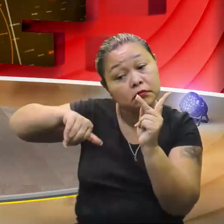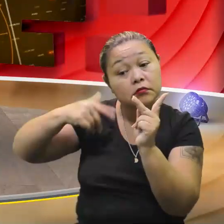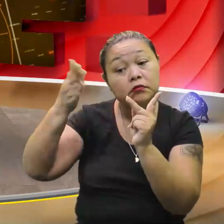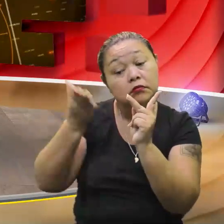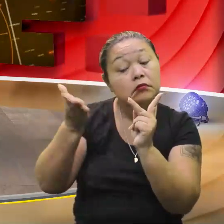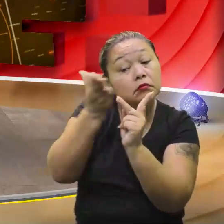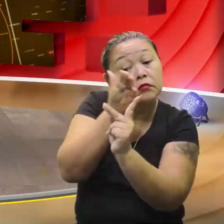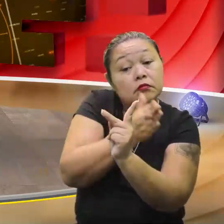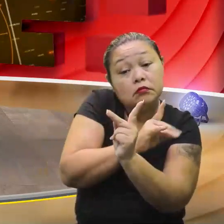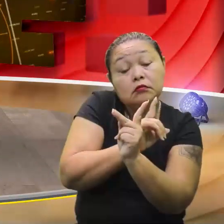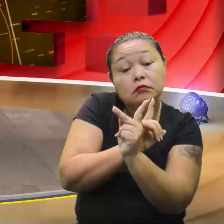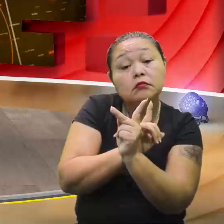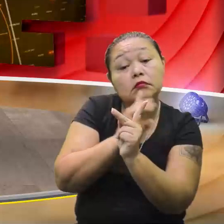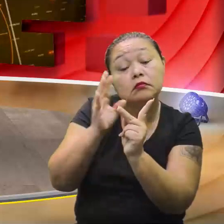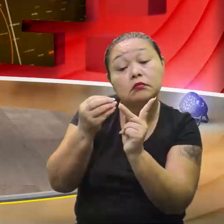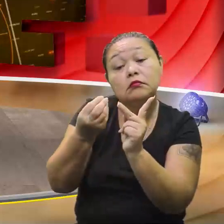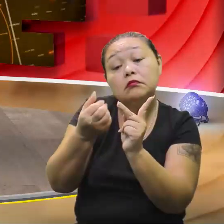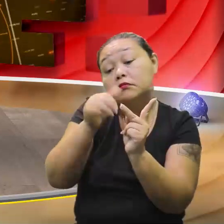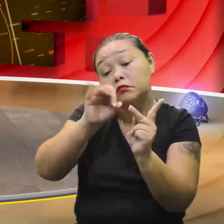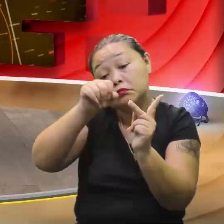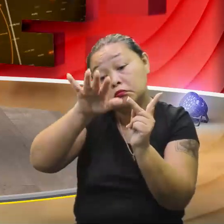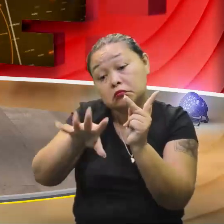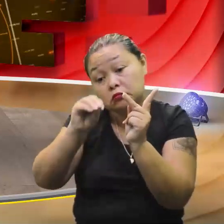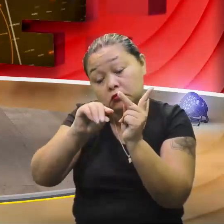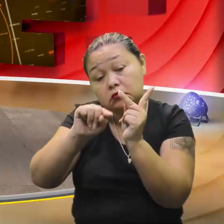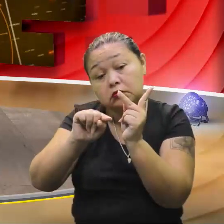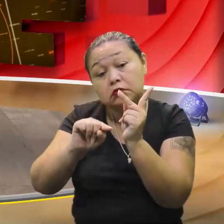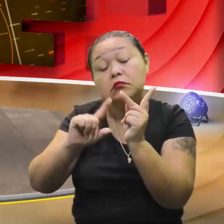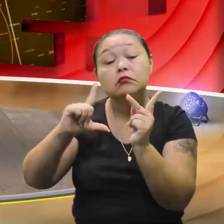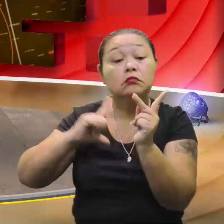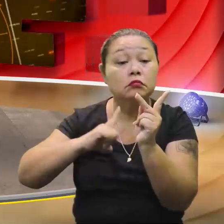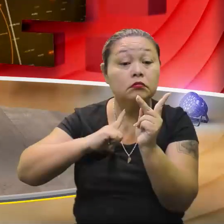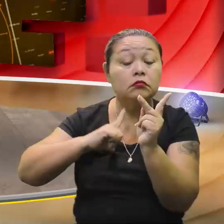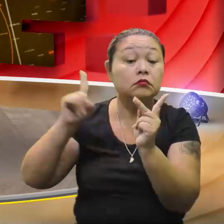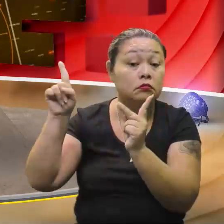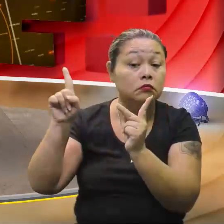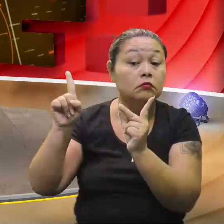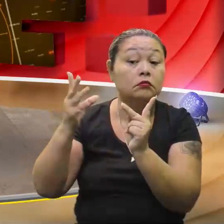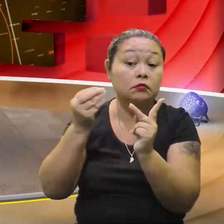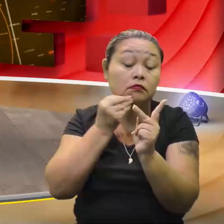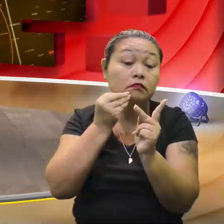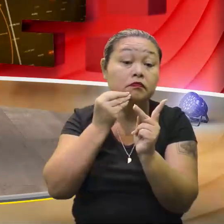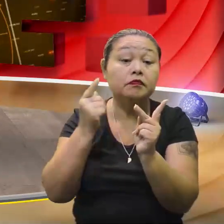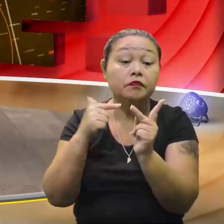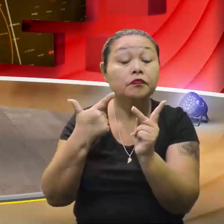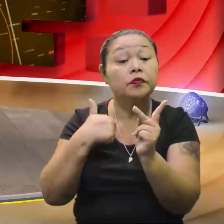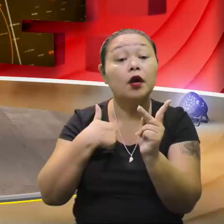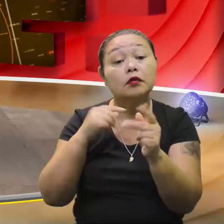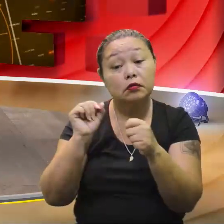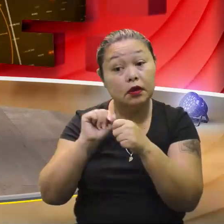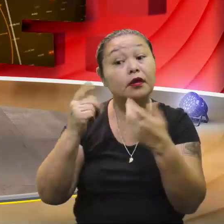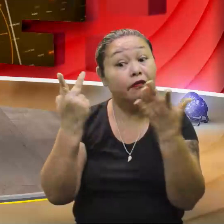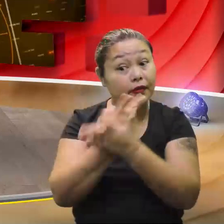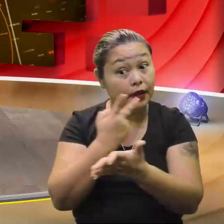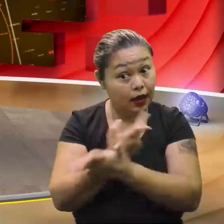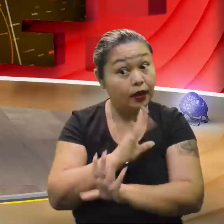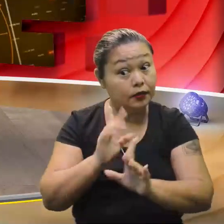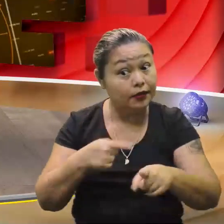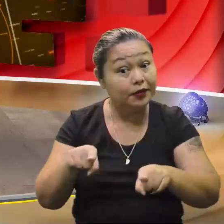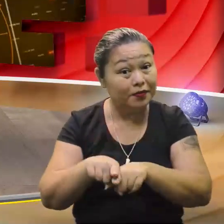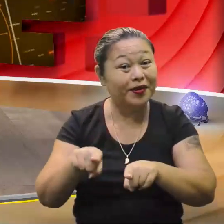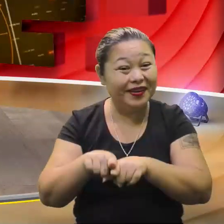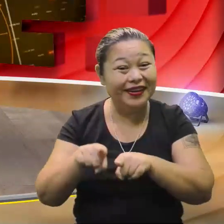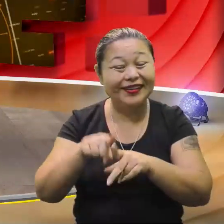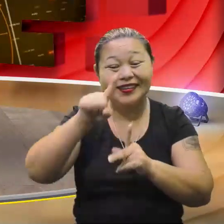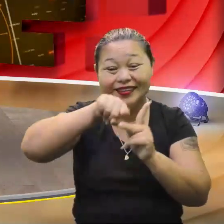quadrado saem do radical. O que não ficou permanece. É, existe essa possibilidade, mas existe a possibilidade de você ter feito errado também. Então, se